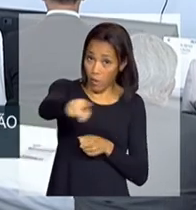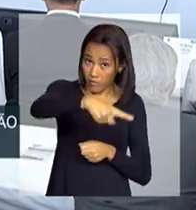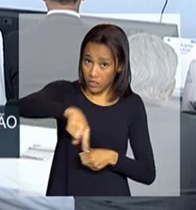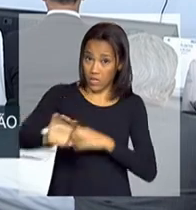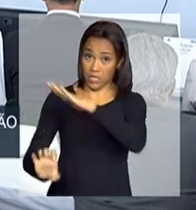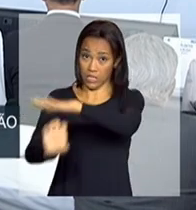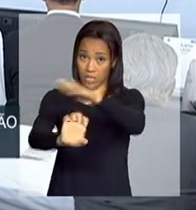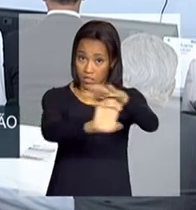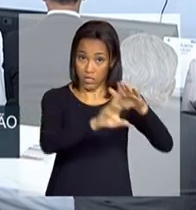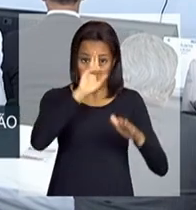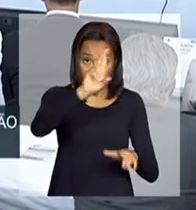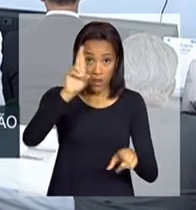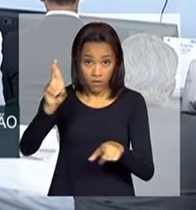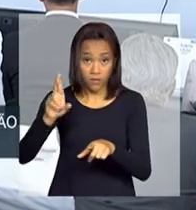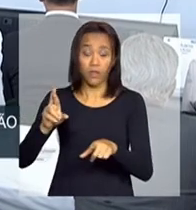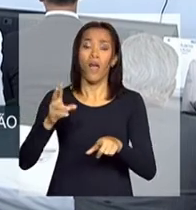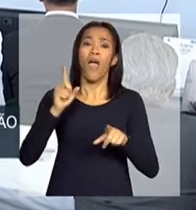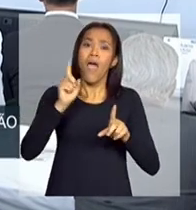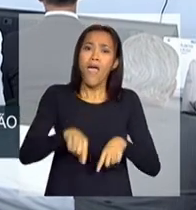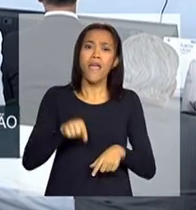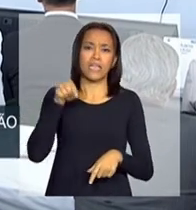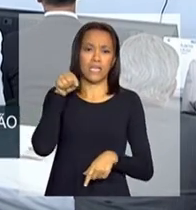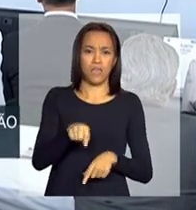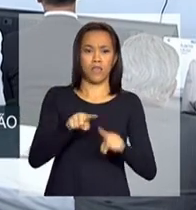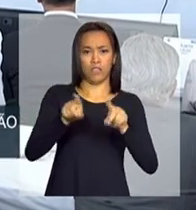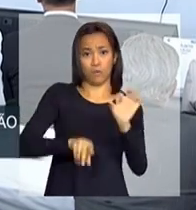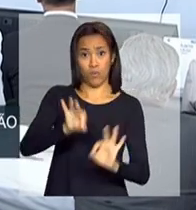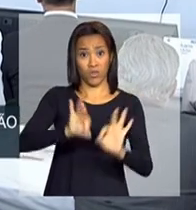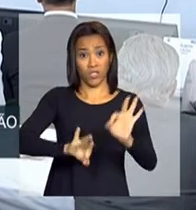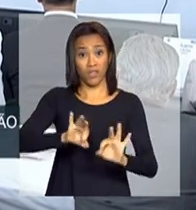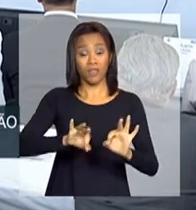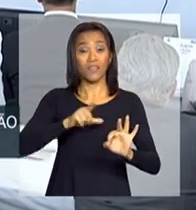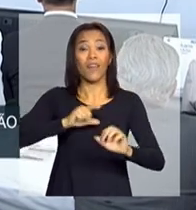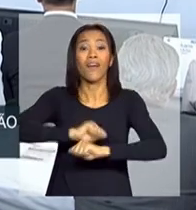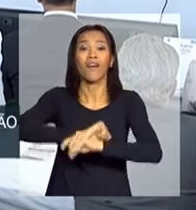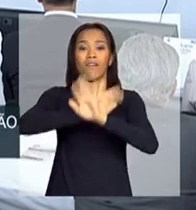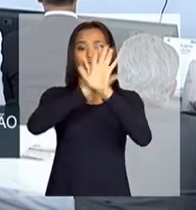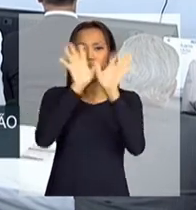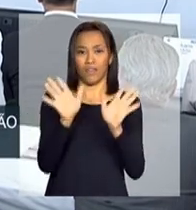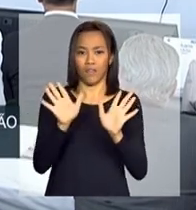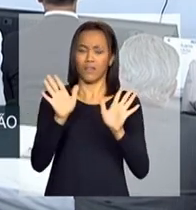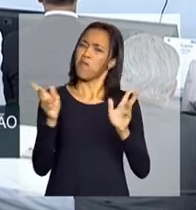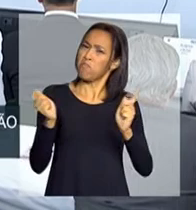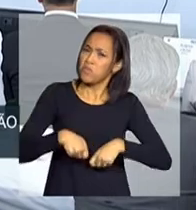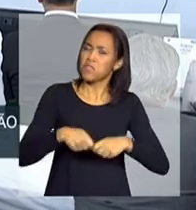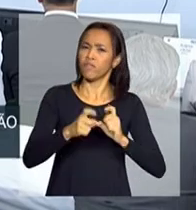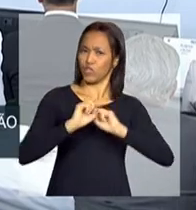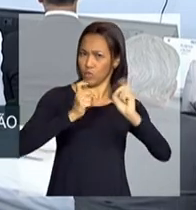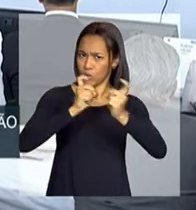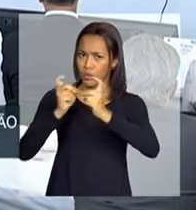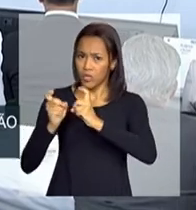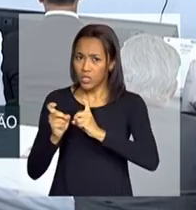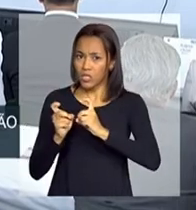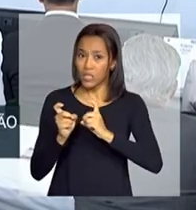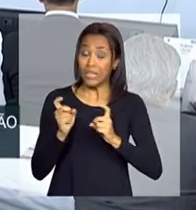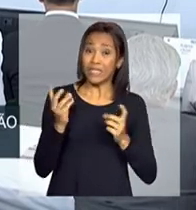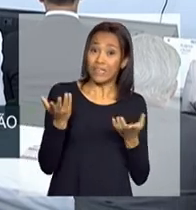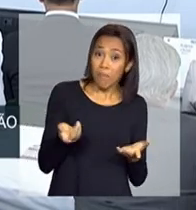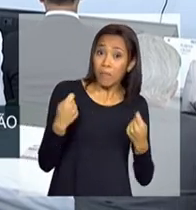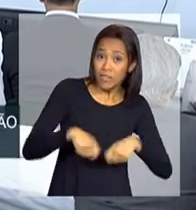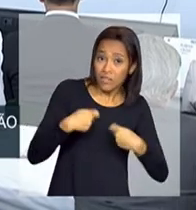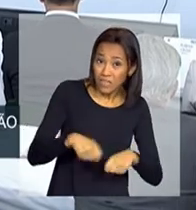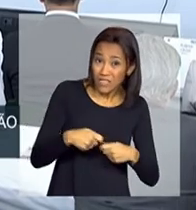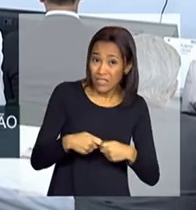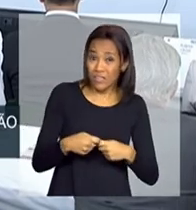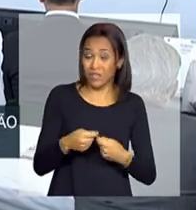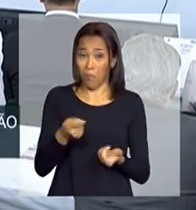tornar este projeto claro. Nós podemos discutir, está excessivo o